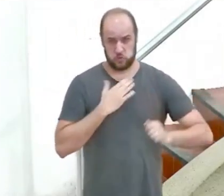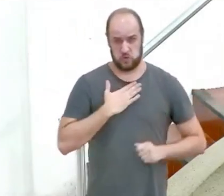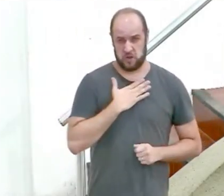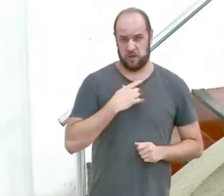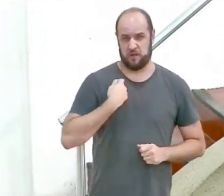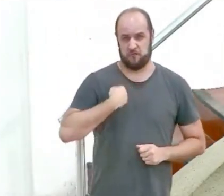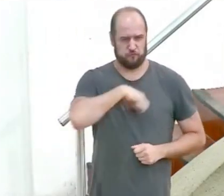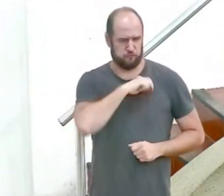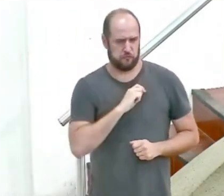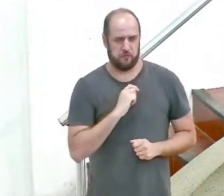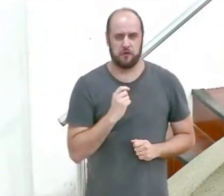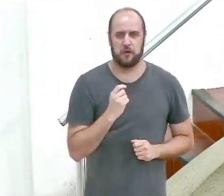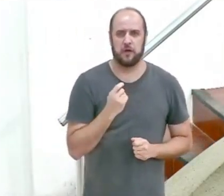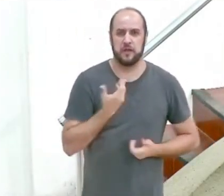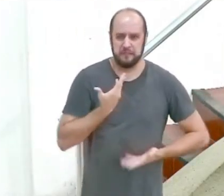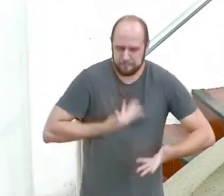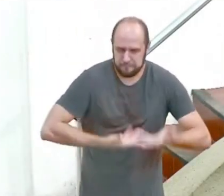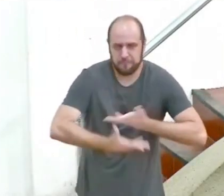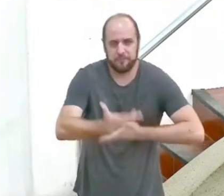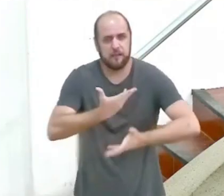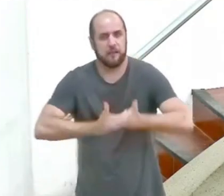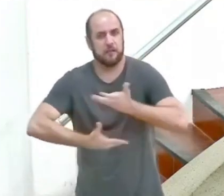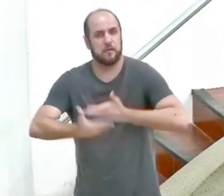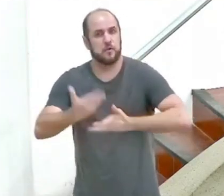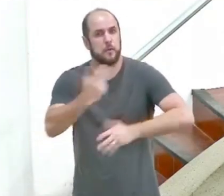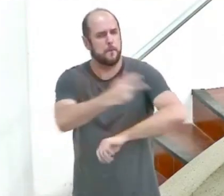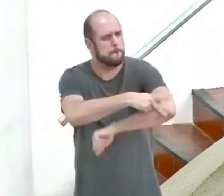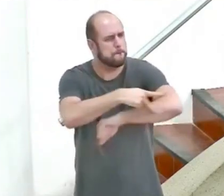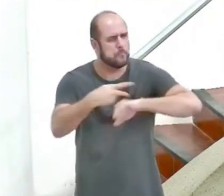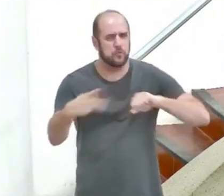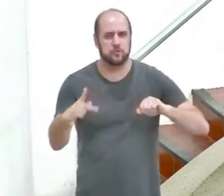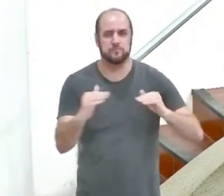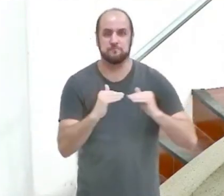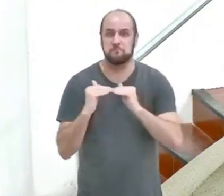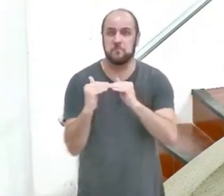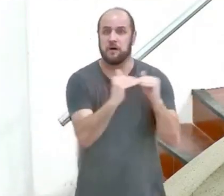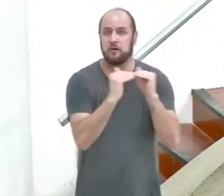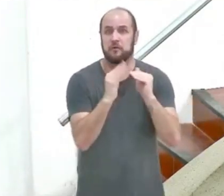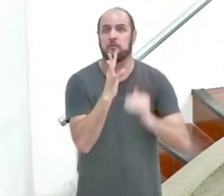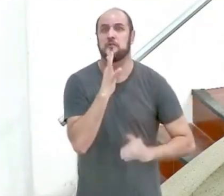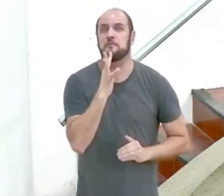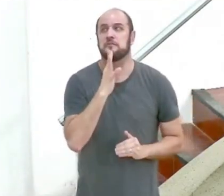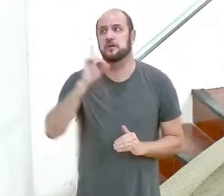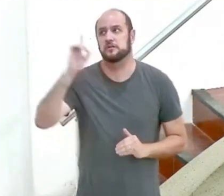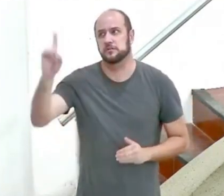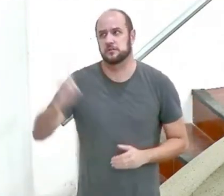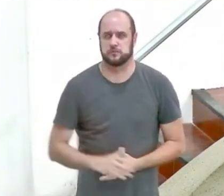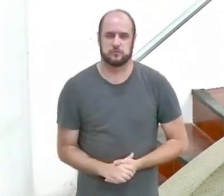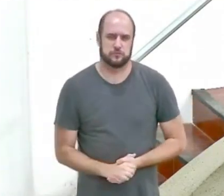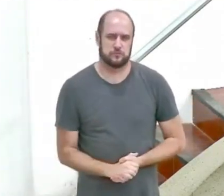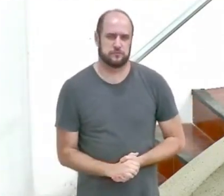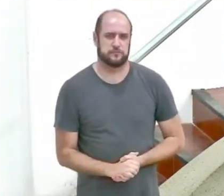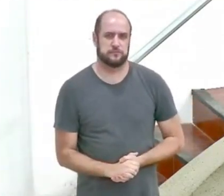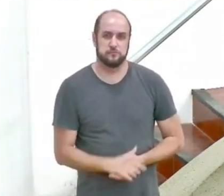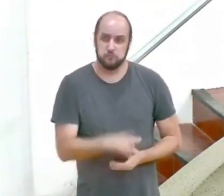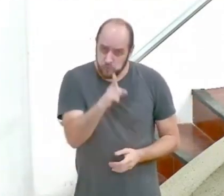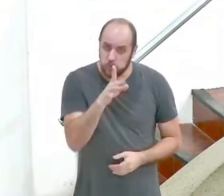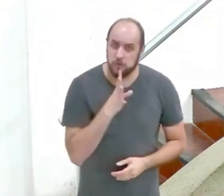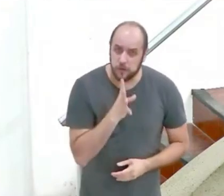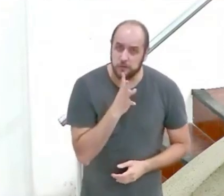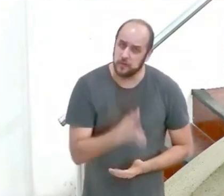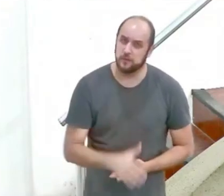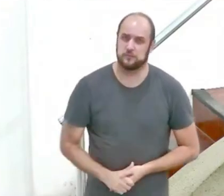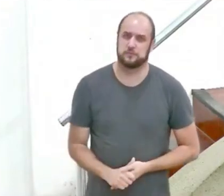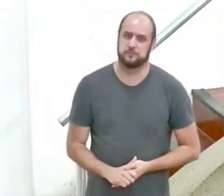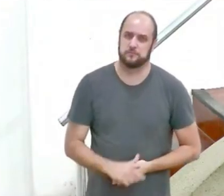e tratar os irmãos com toda a pureza esse é o padrão para quem conhece a Deus você conhece a Deus